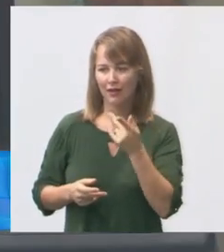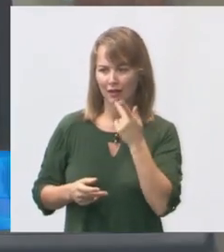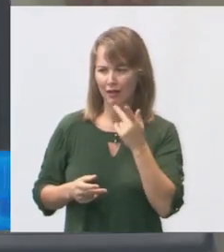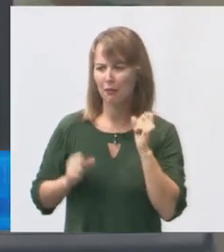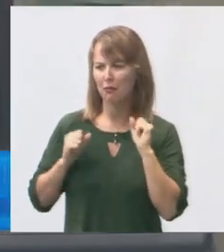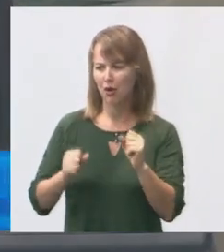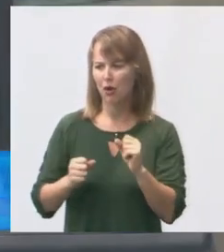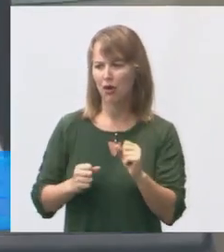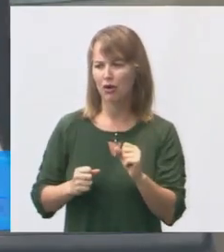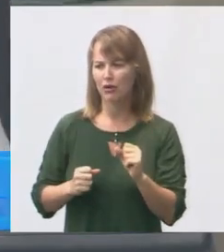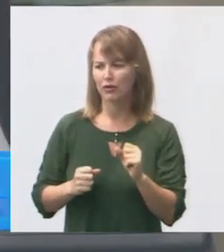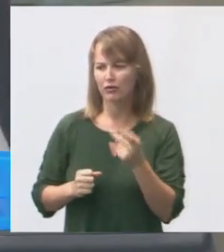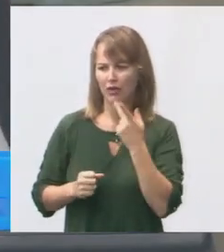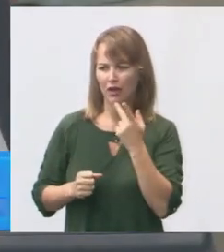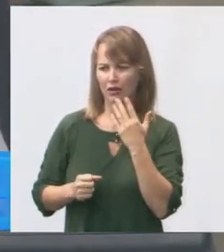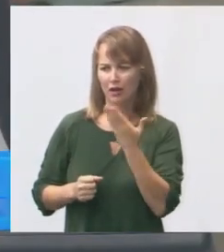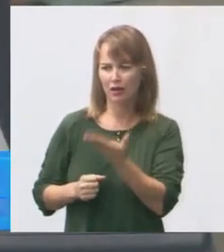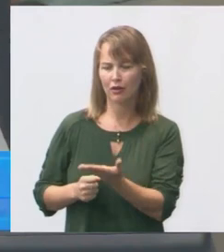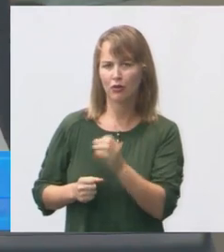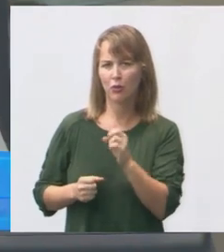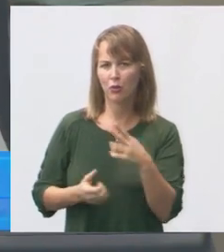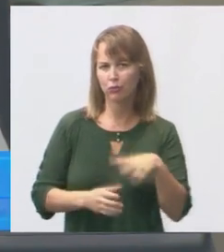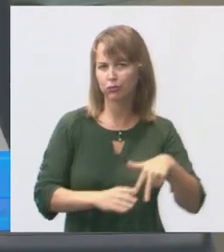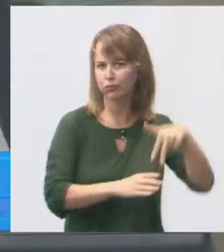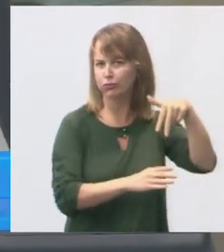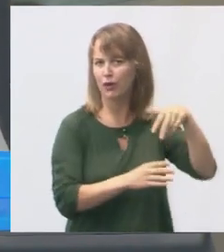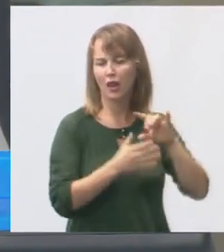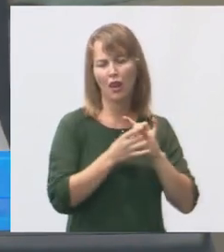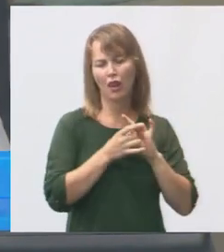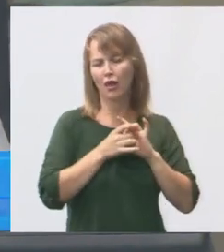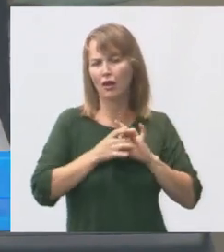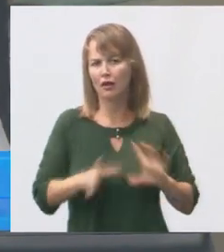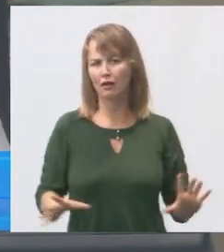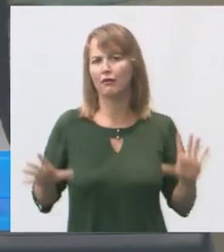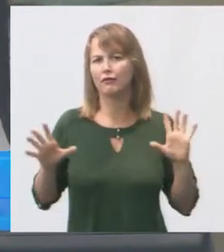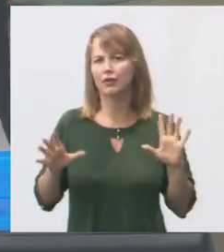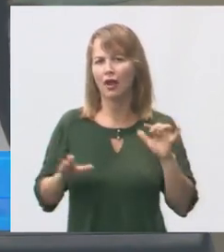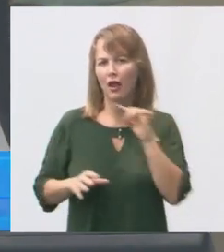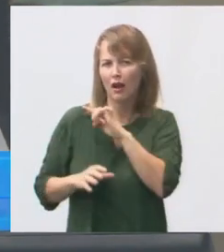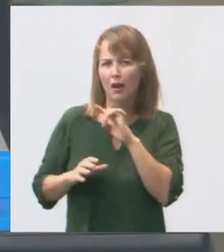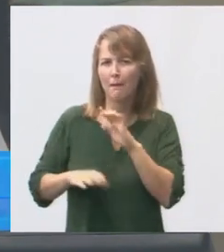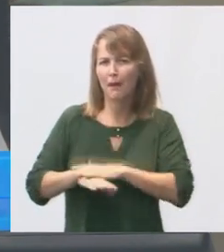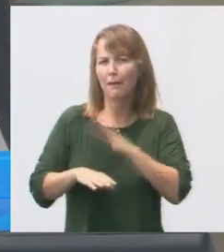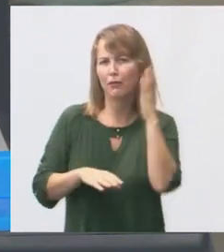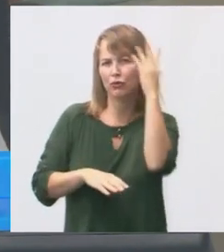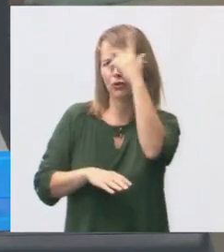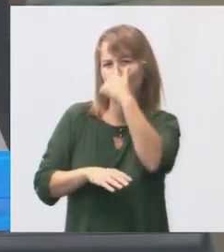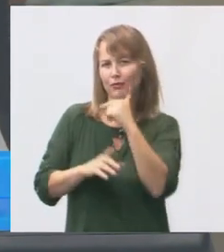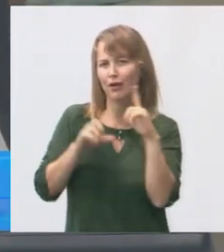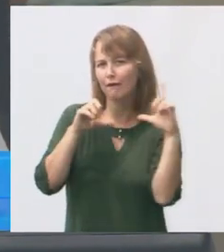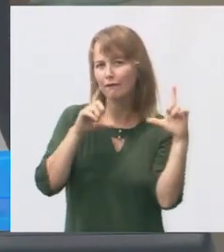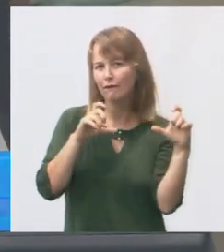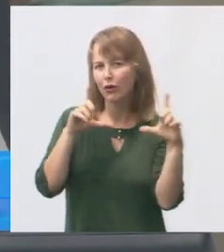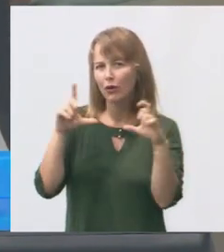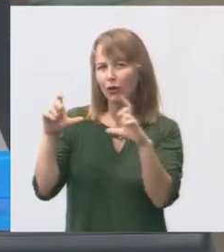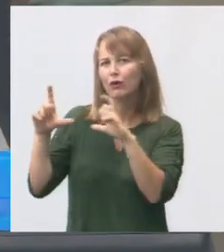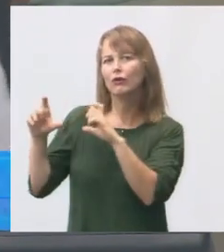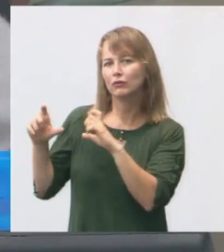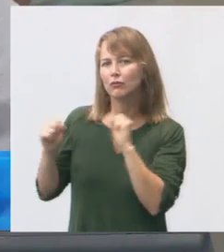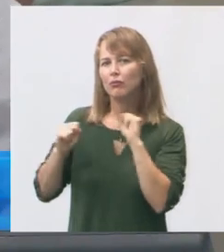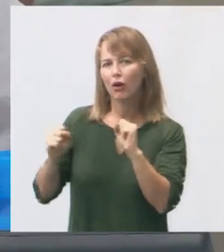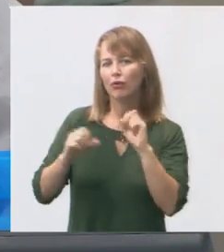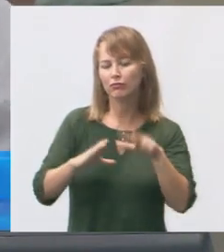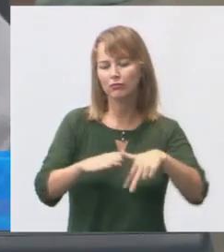pode falar daí ou dali, onde você se sentir mais à vontade. Ali fica mais bonito para foto, você pode falar do púlpito.